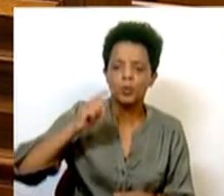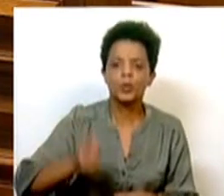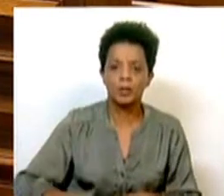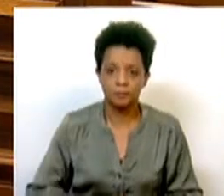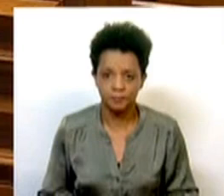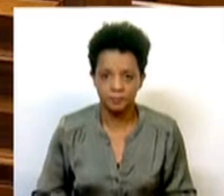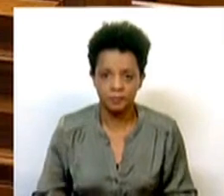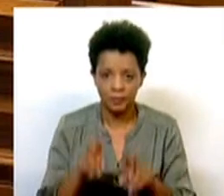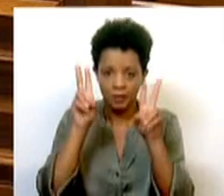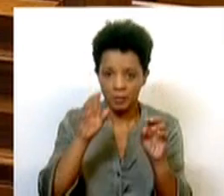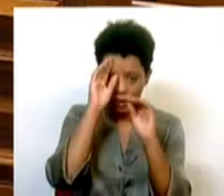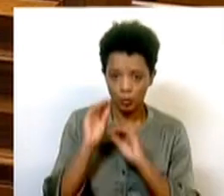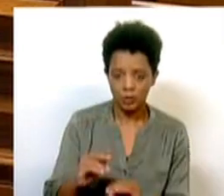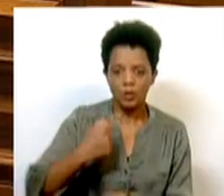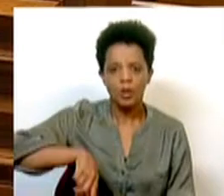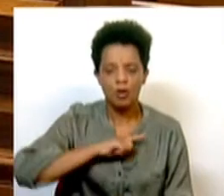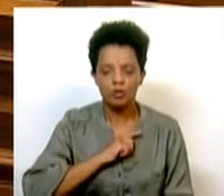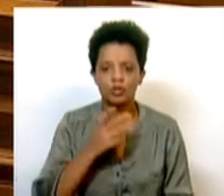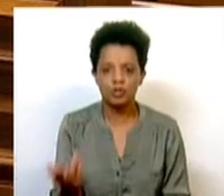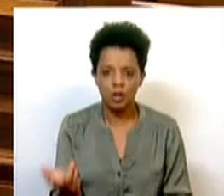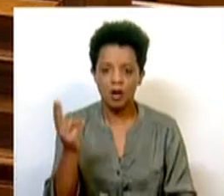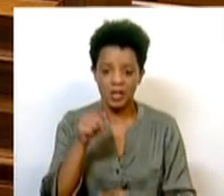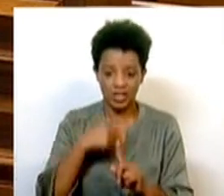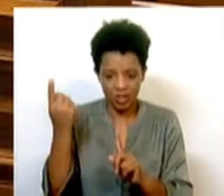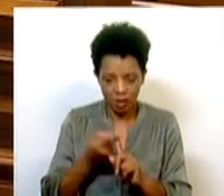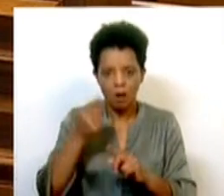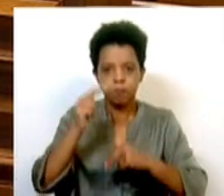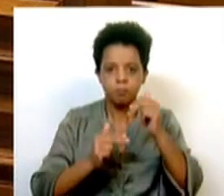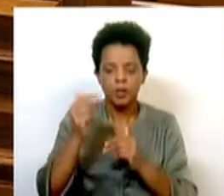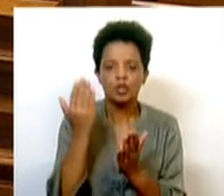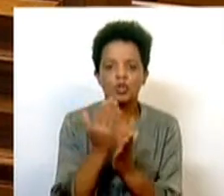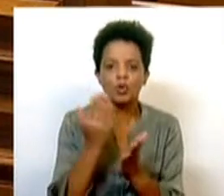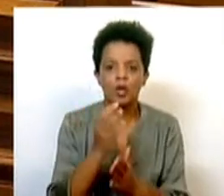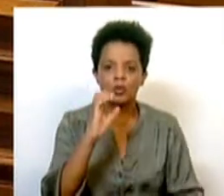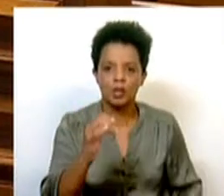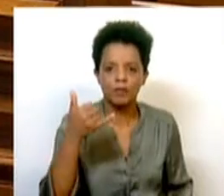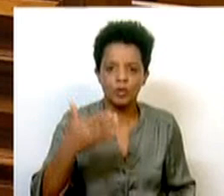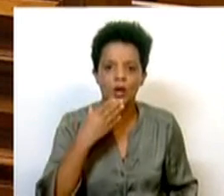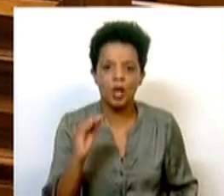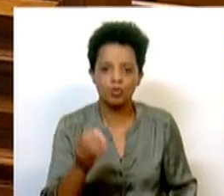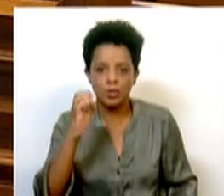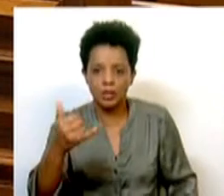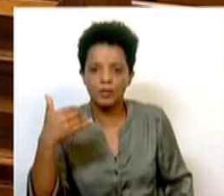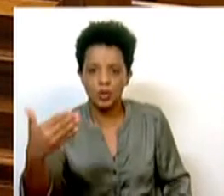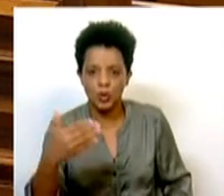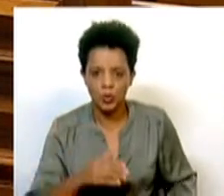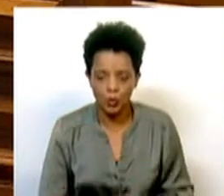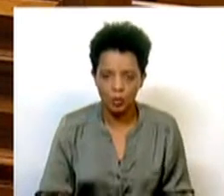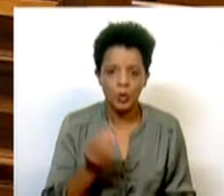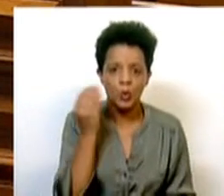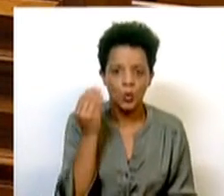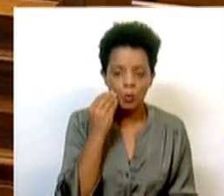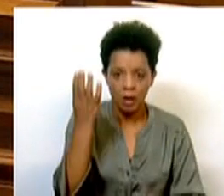que no tema da educação estamos a construir, ainda este ano, uma escola do século XXI para alunos do século XXI, na